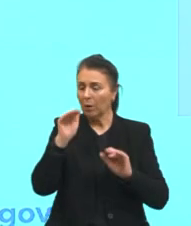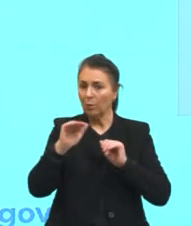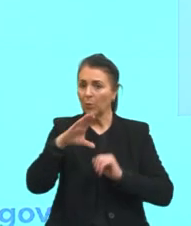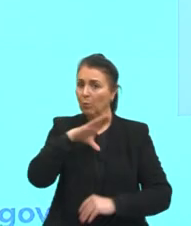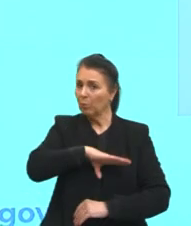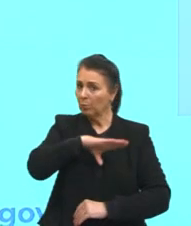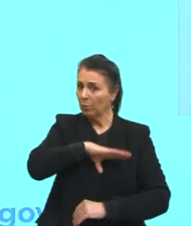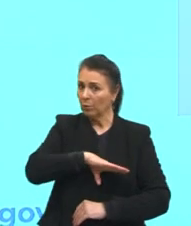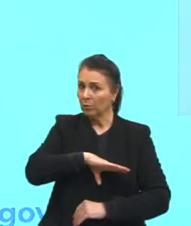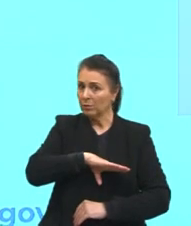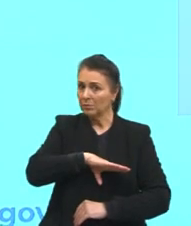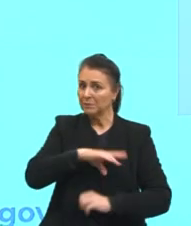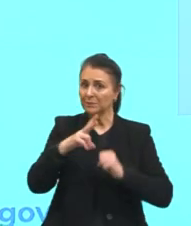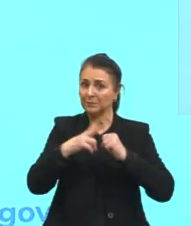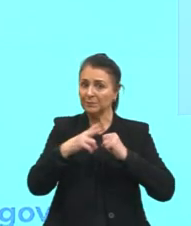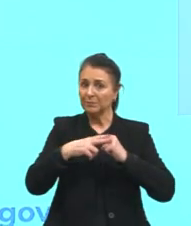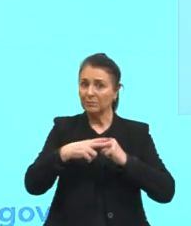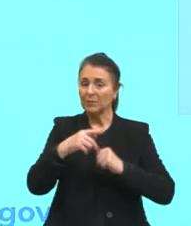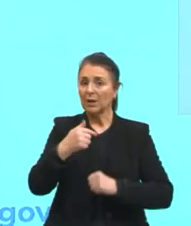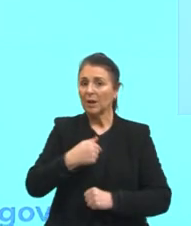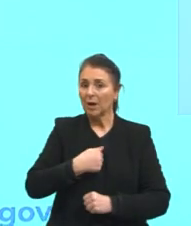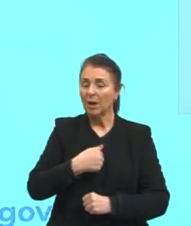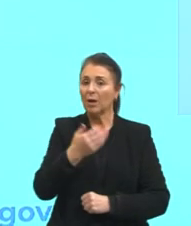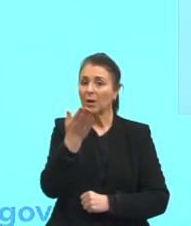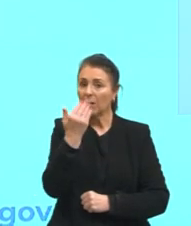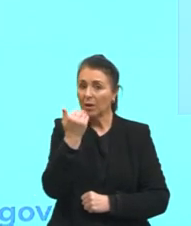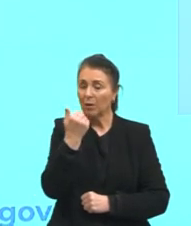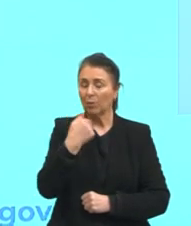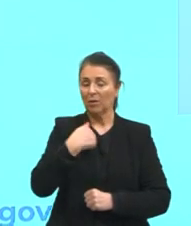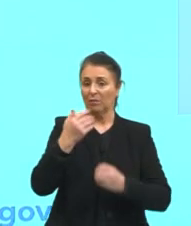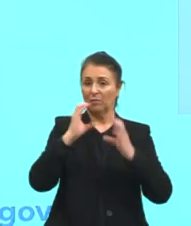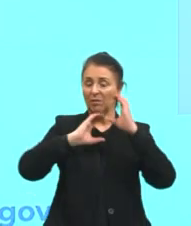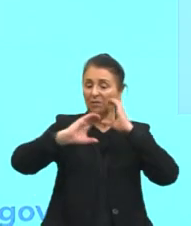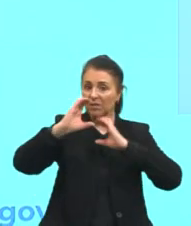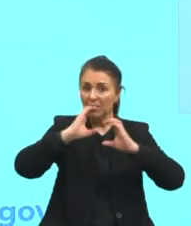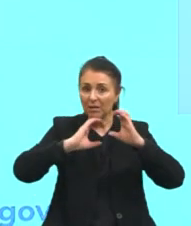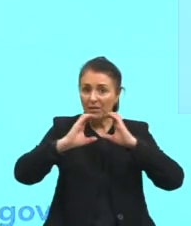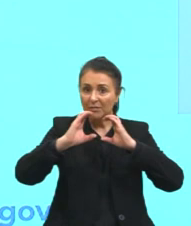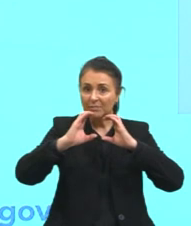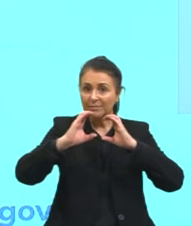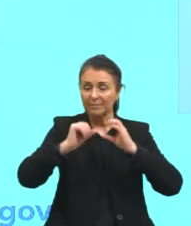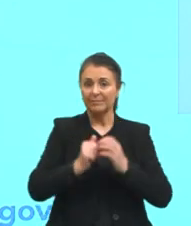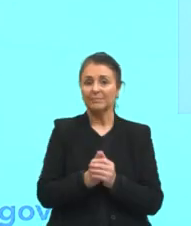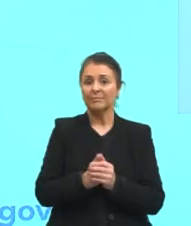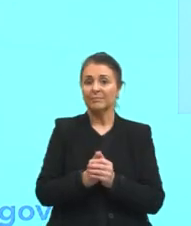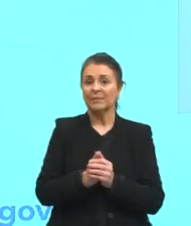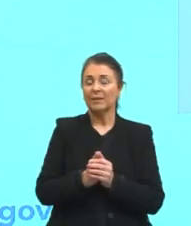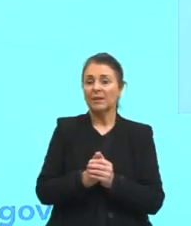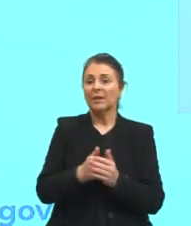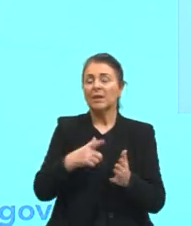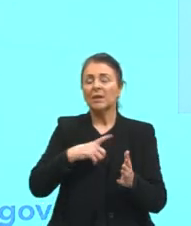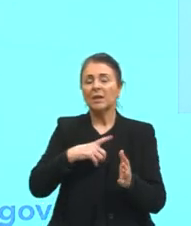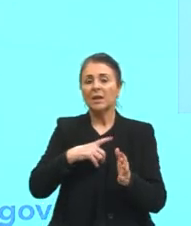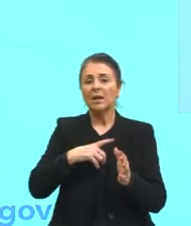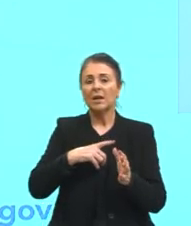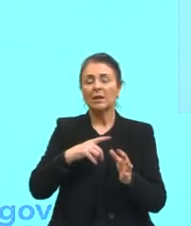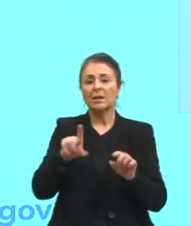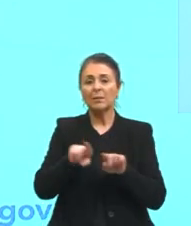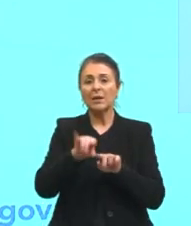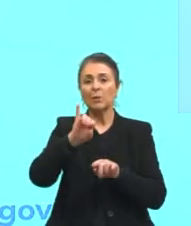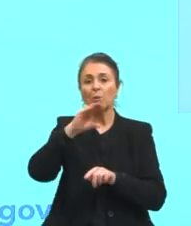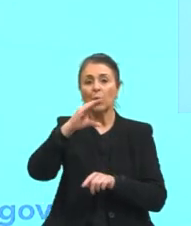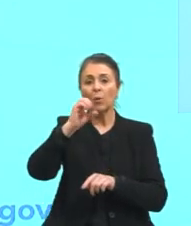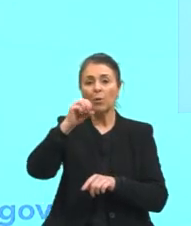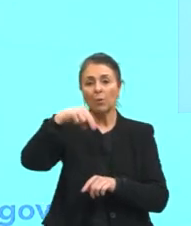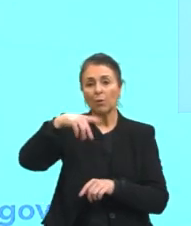eu comerei eu cantare tá e o condicional simples que é